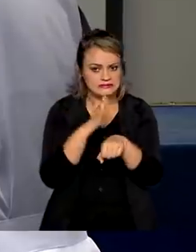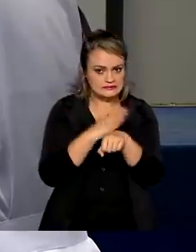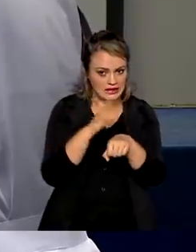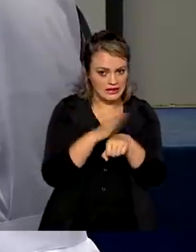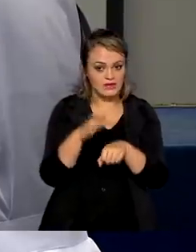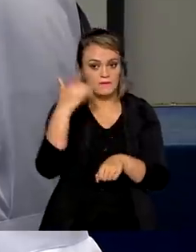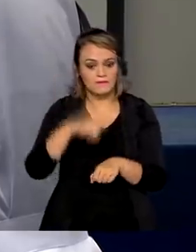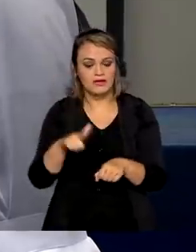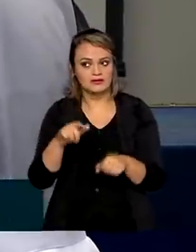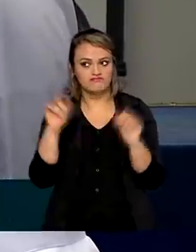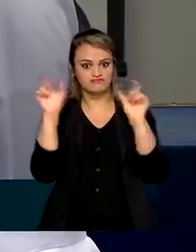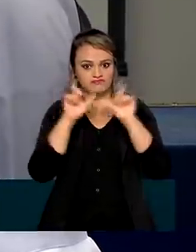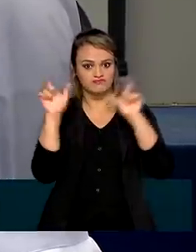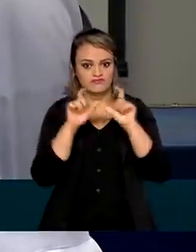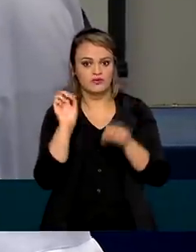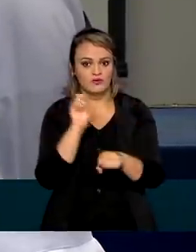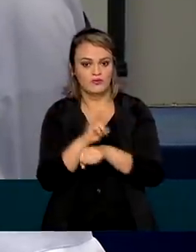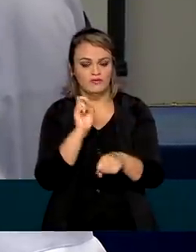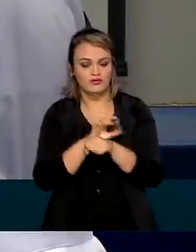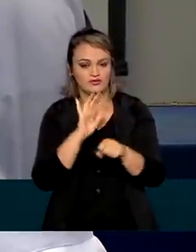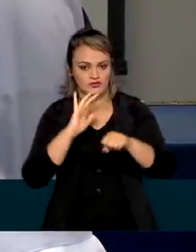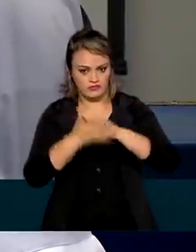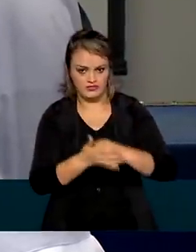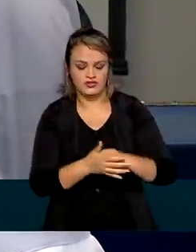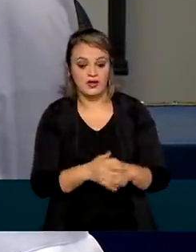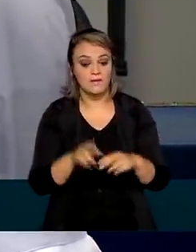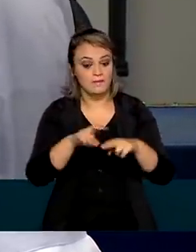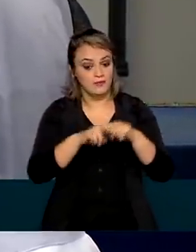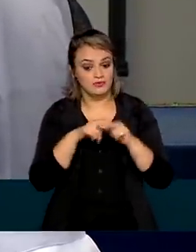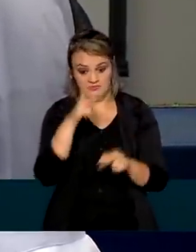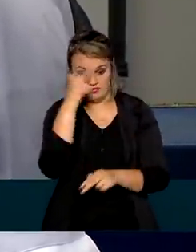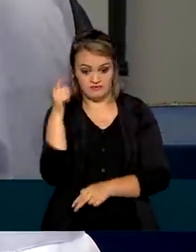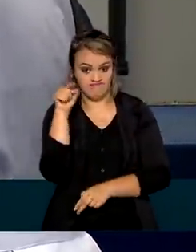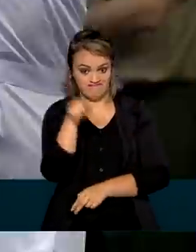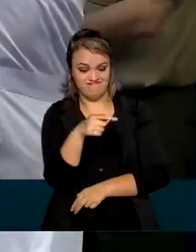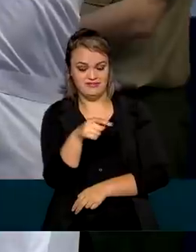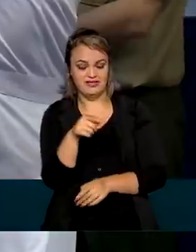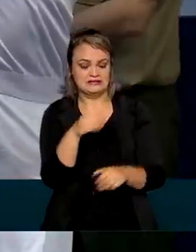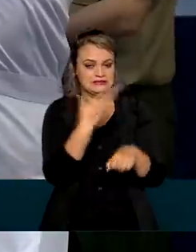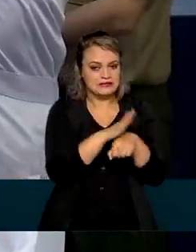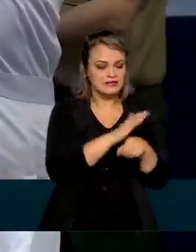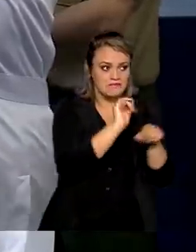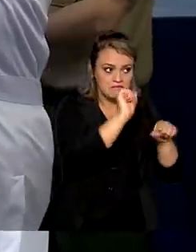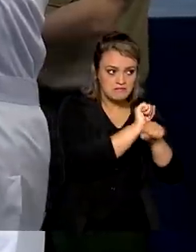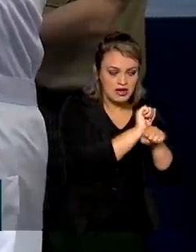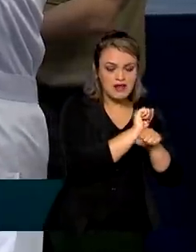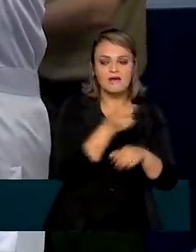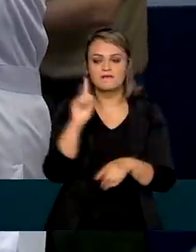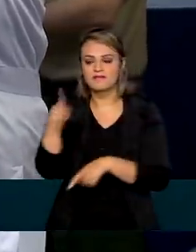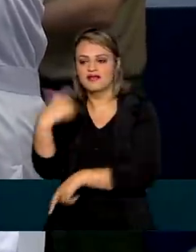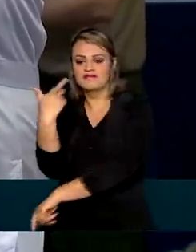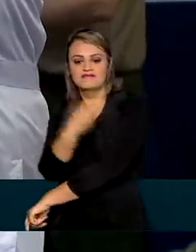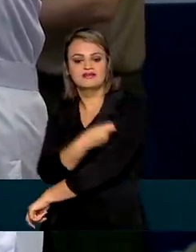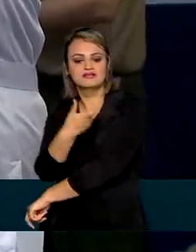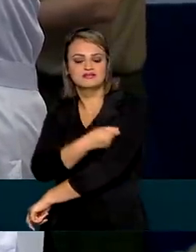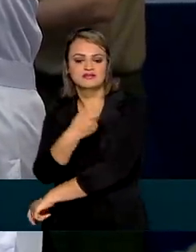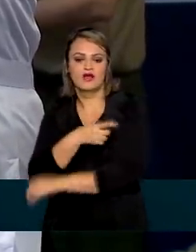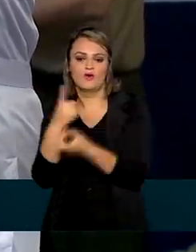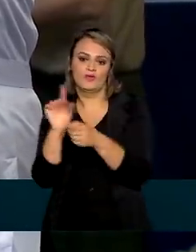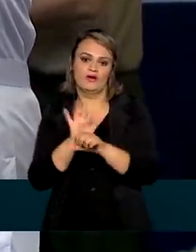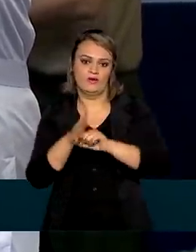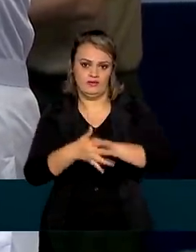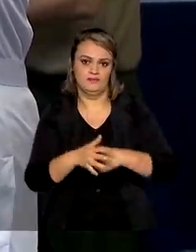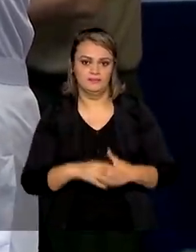preciso ficar imune ao coronavírus. Por isso, os atletas estão fazendo uma pausa nos treinos para serem vacinados contra a Covid